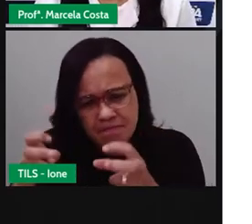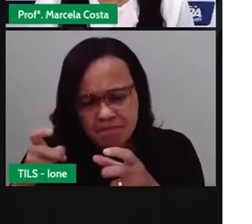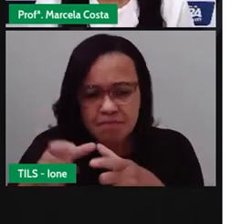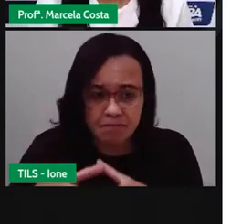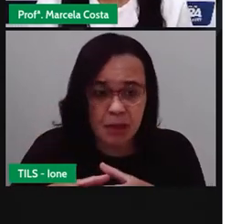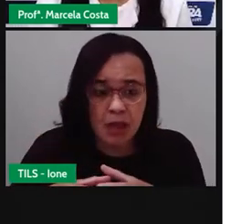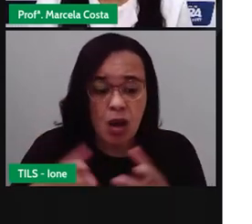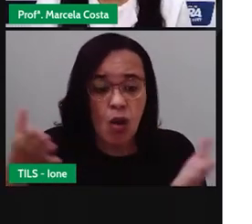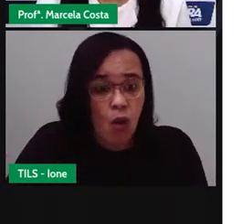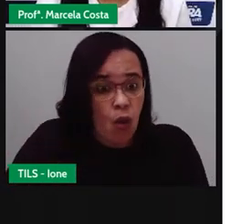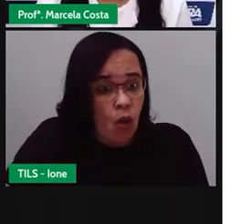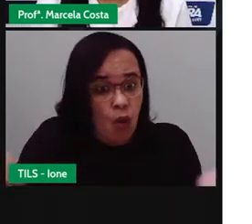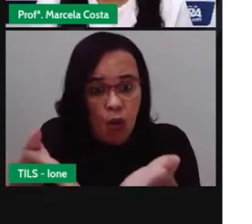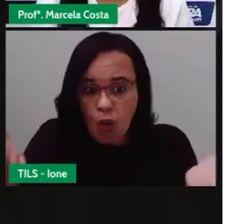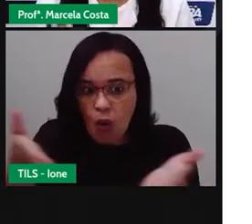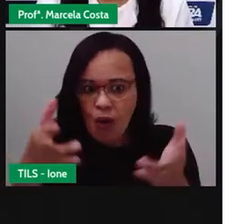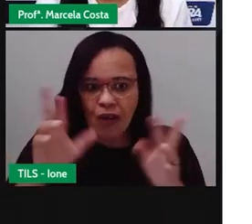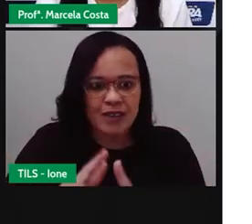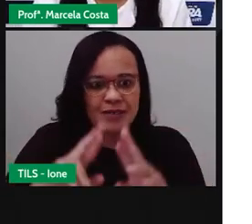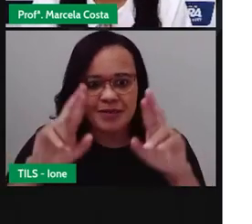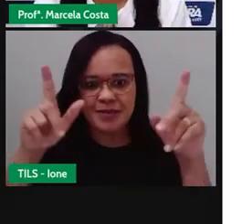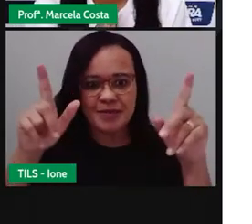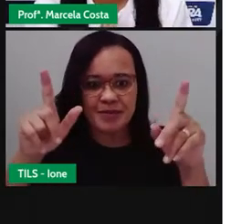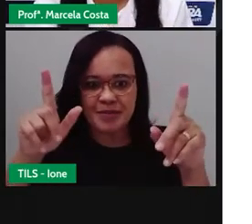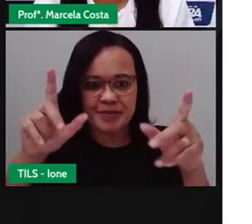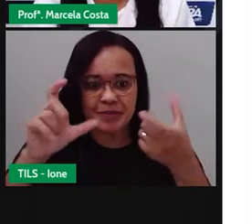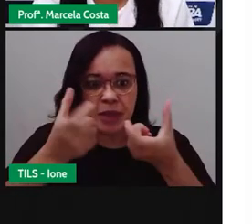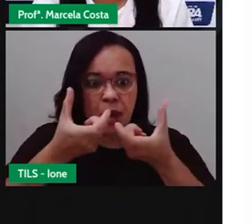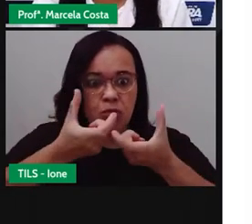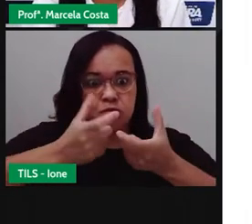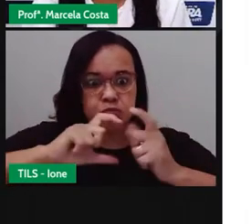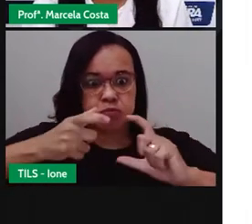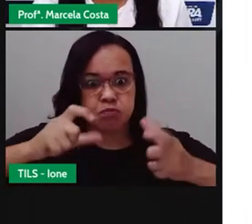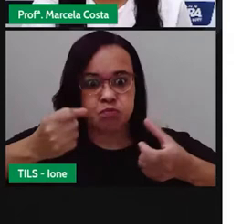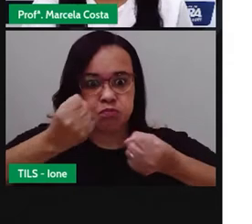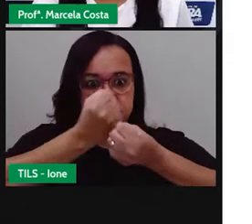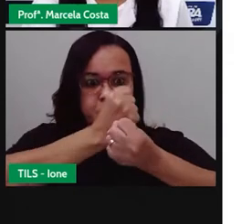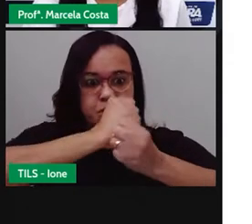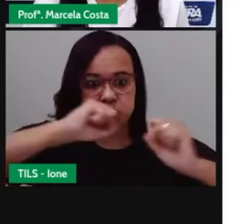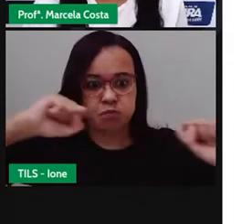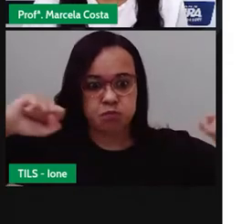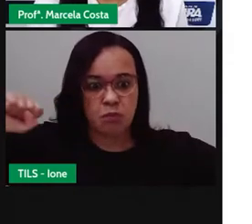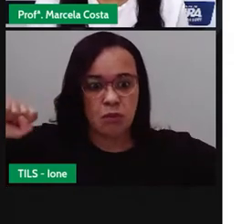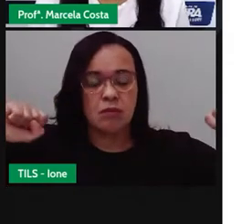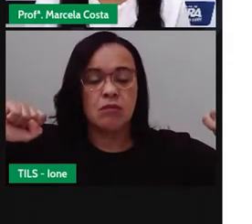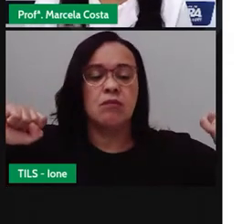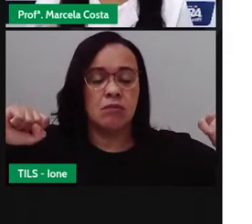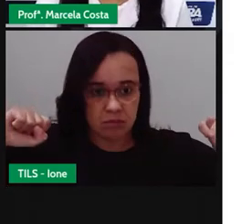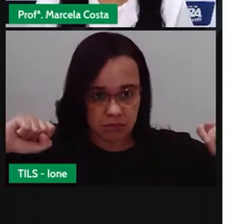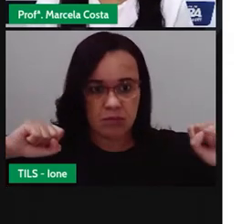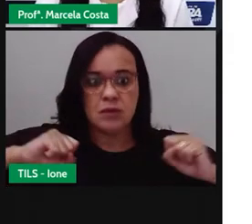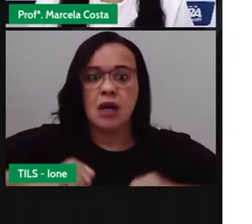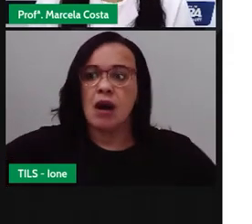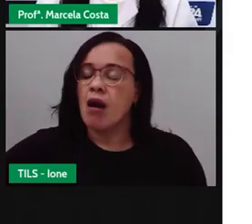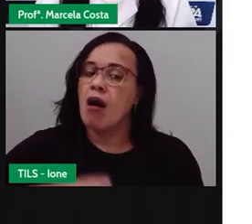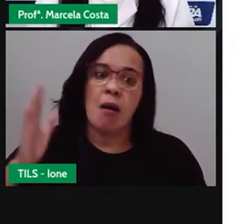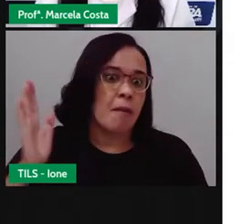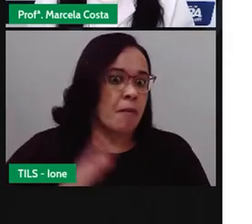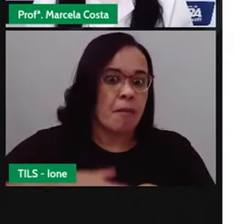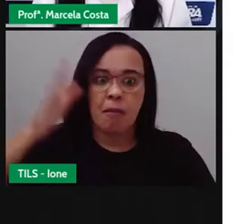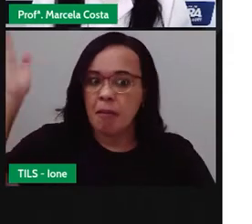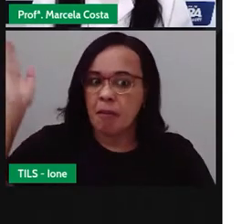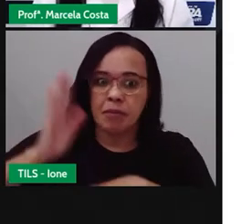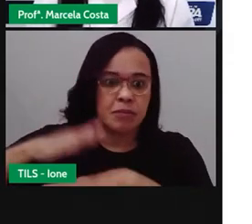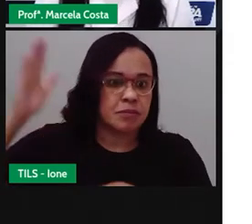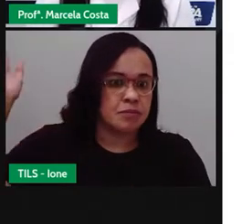o Centro de Abastecimento tornou um galcão enorme, muito maior, digo,